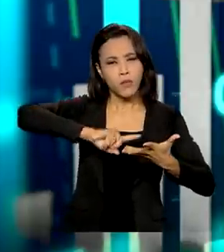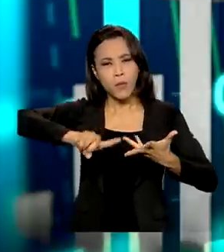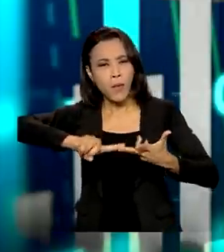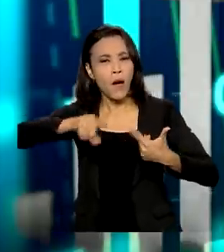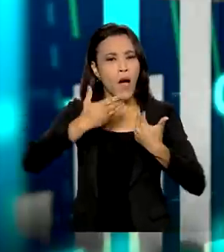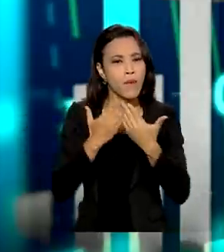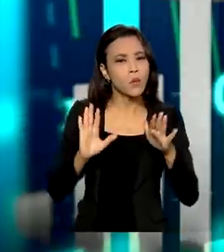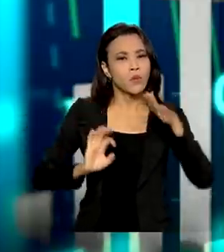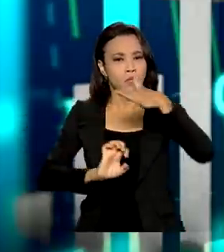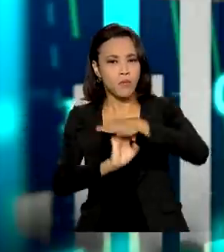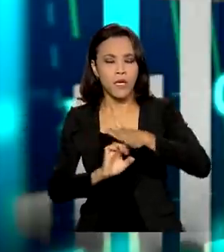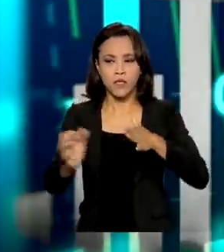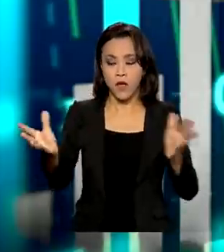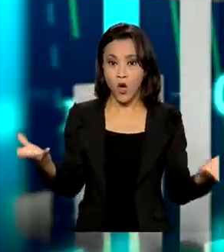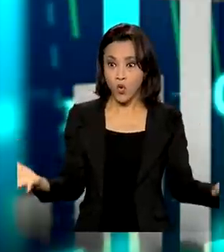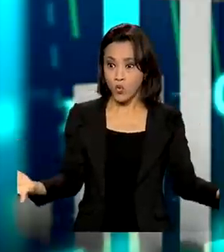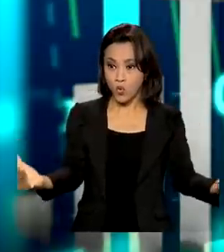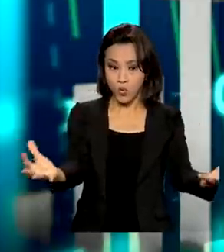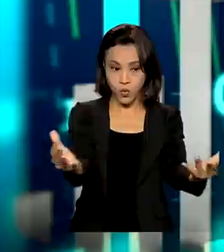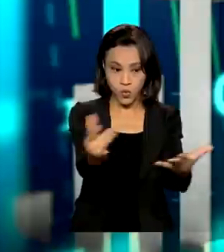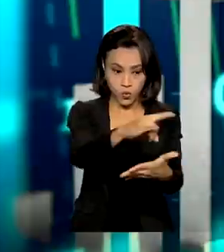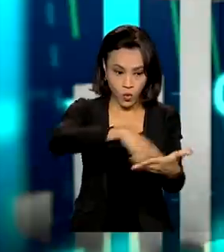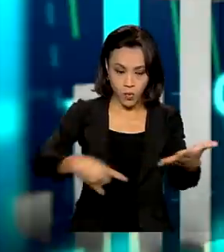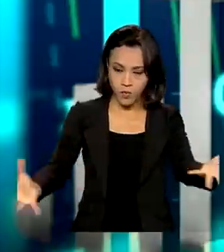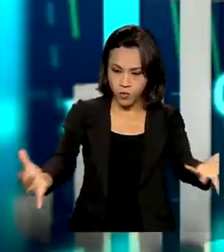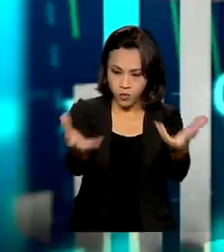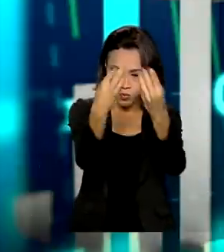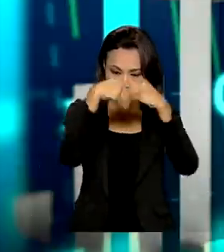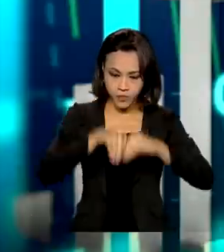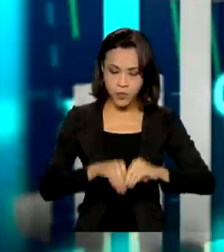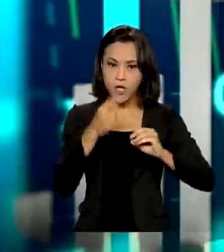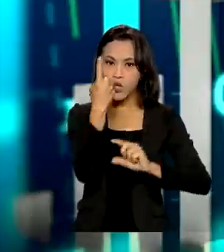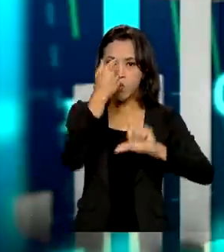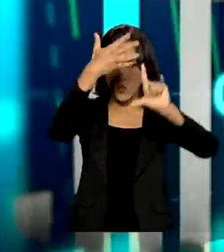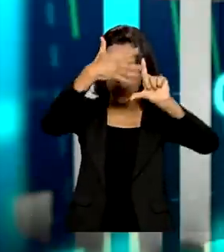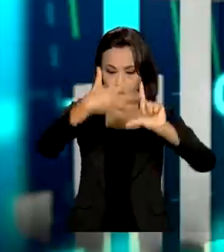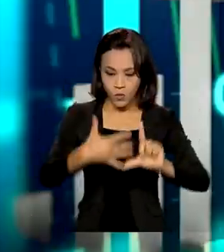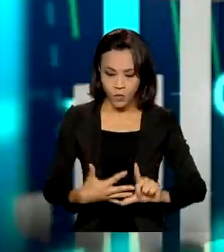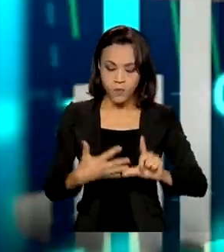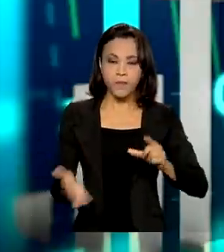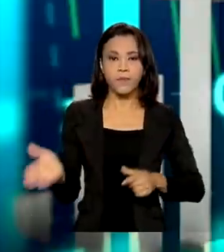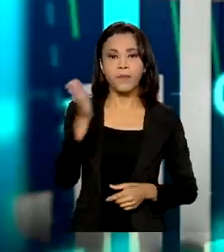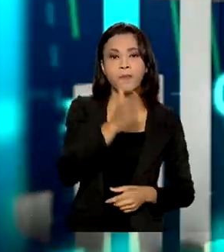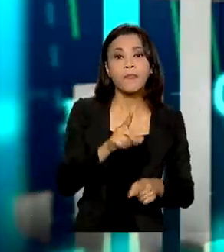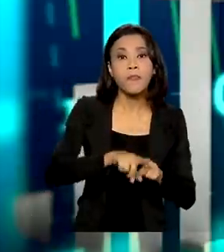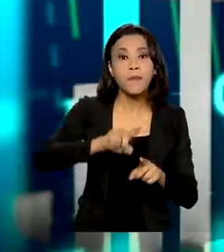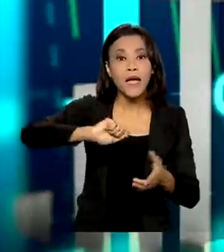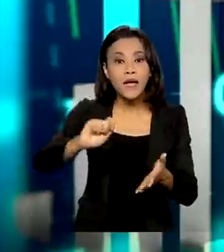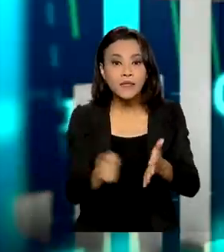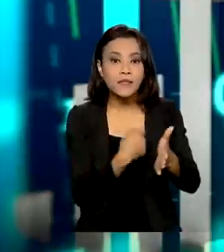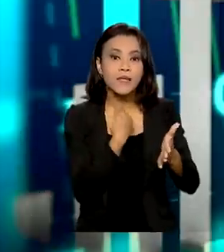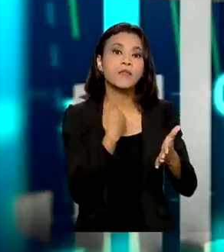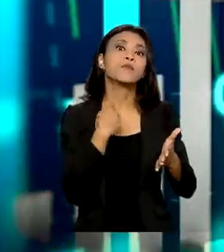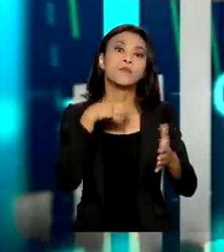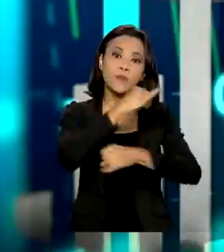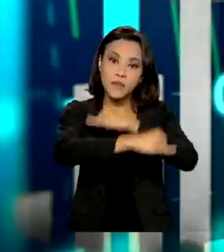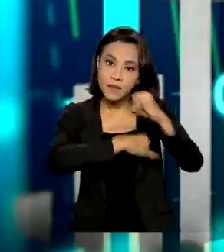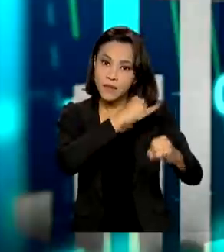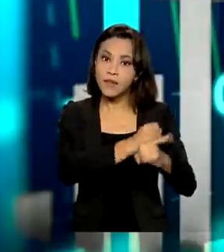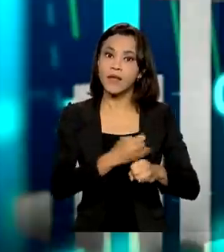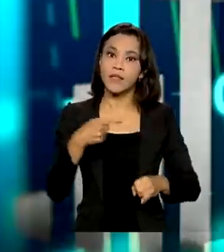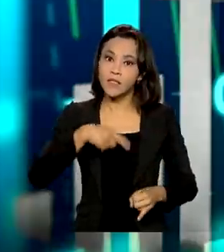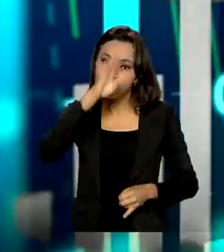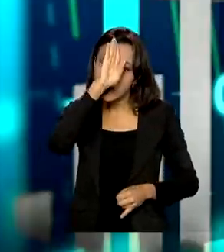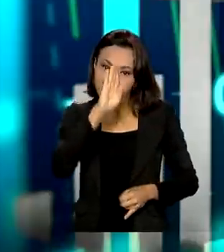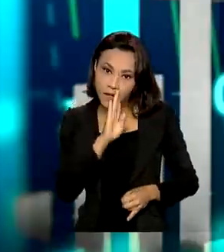poupando muito tempo àquela pessoa que deseja empreender. A assinatura eletrônica foi colocada à disposição gratuitamente, tornando-se